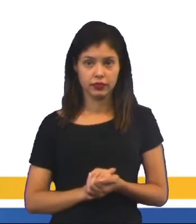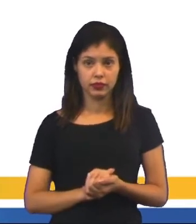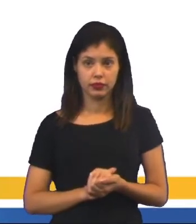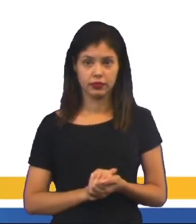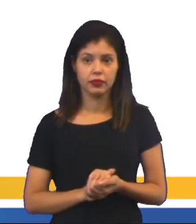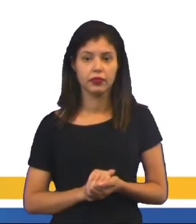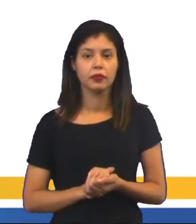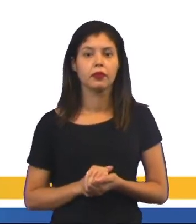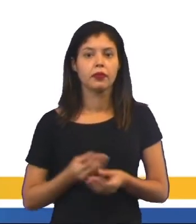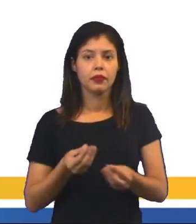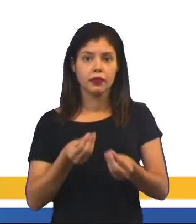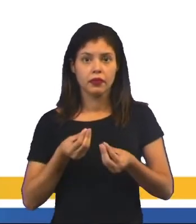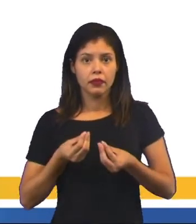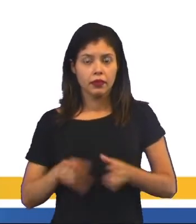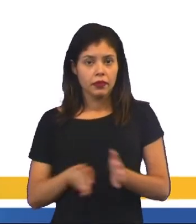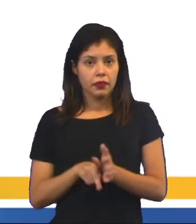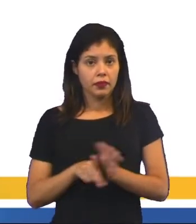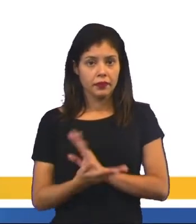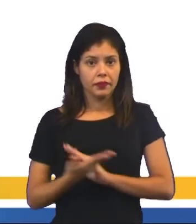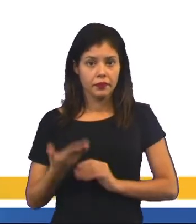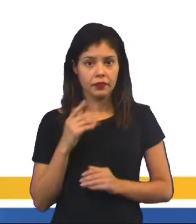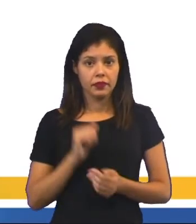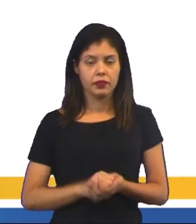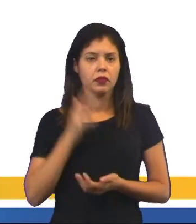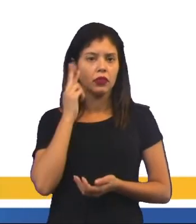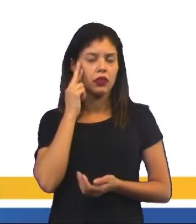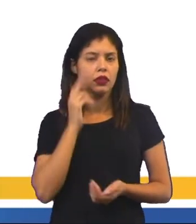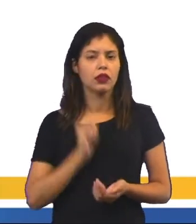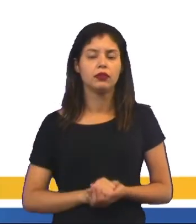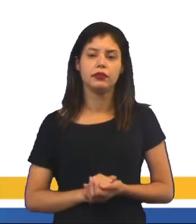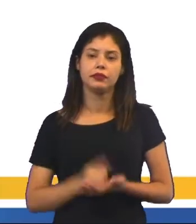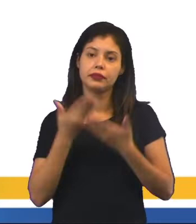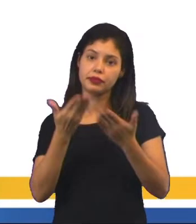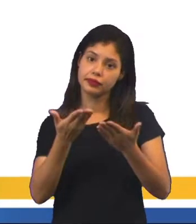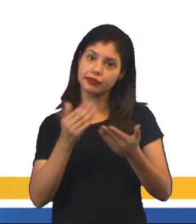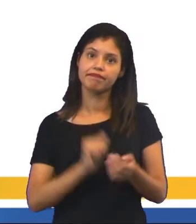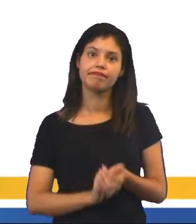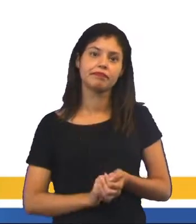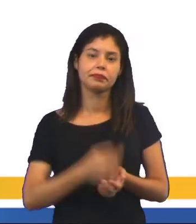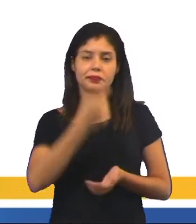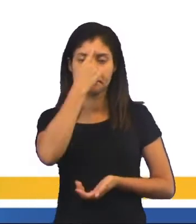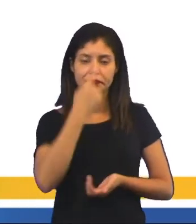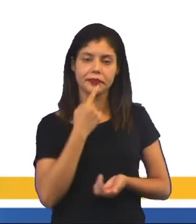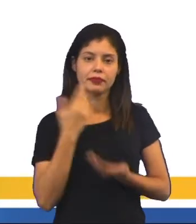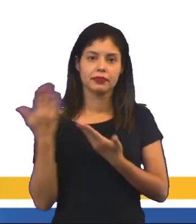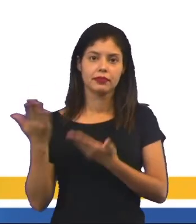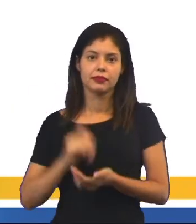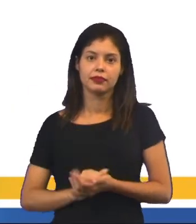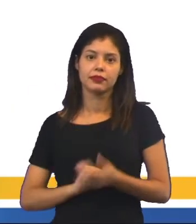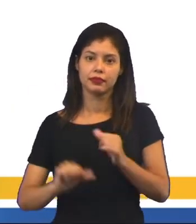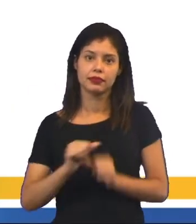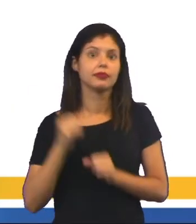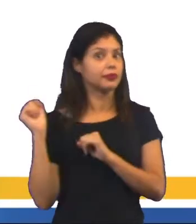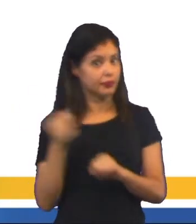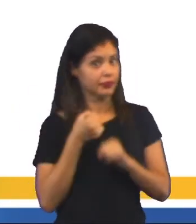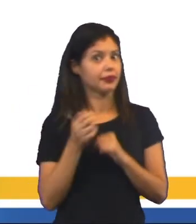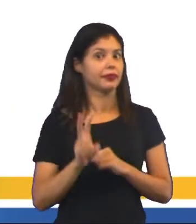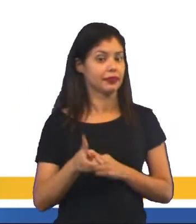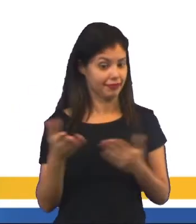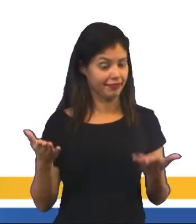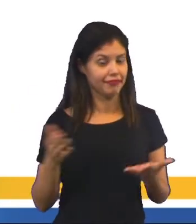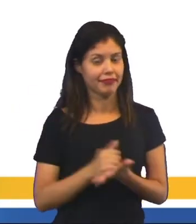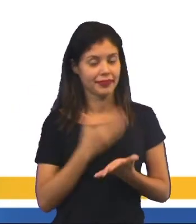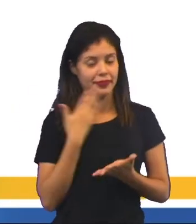ele ser recolhido para a sua base automaticamente, eis aí uma solução. Caso contrário, fique com a sua vassoura